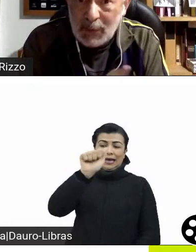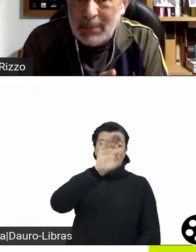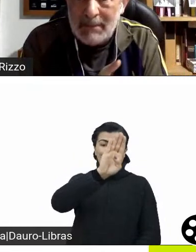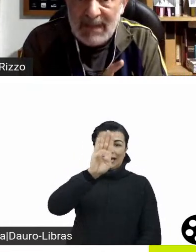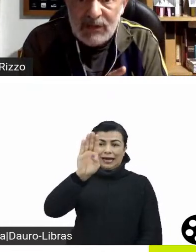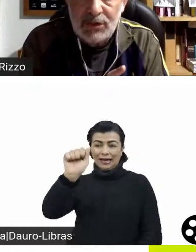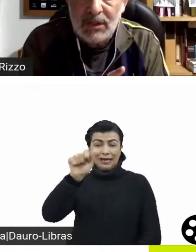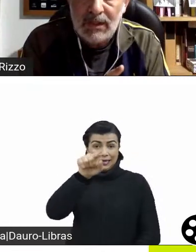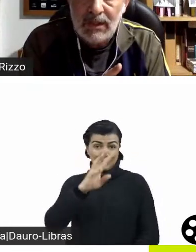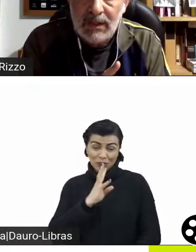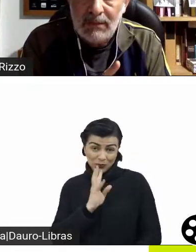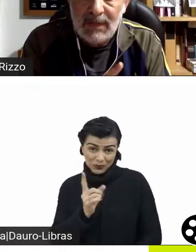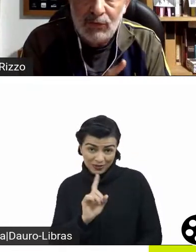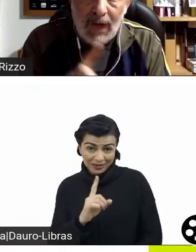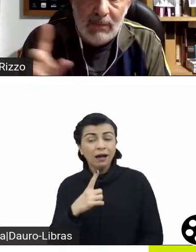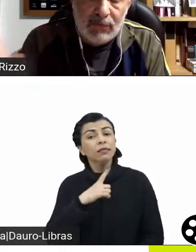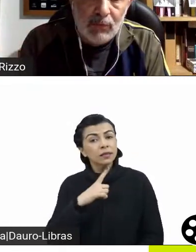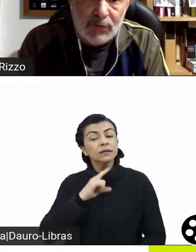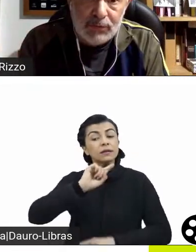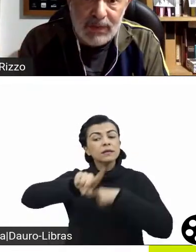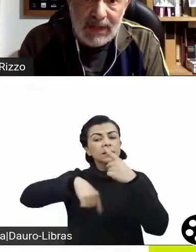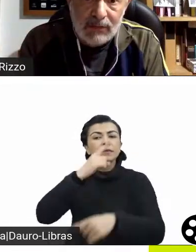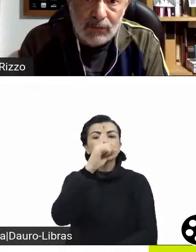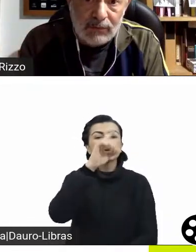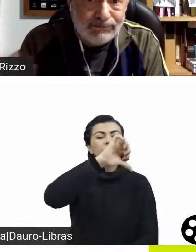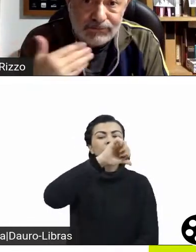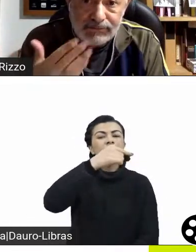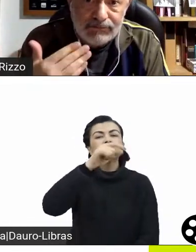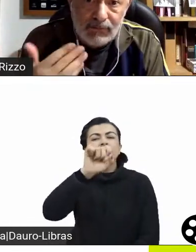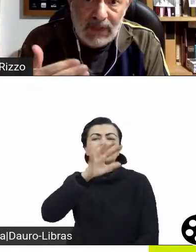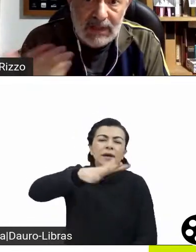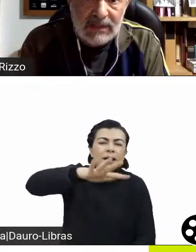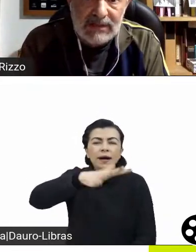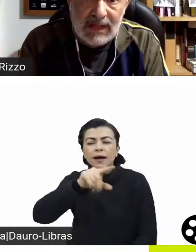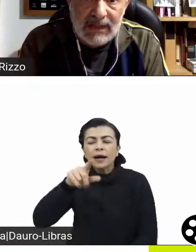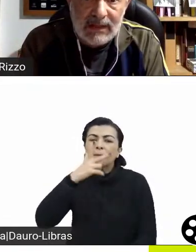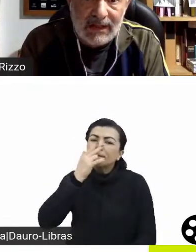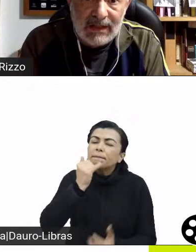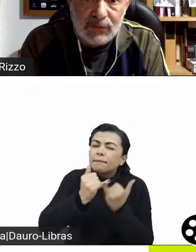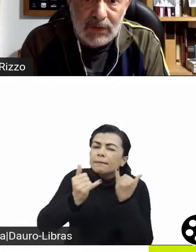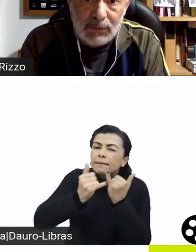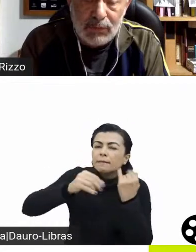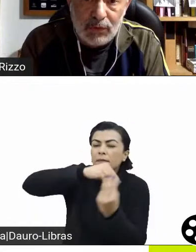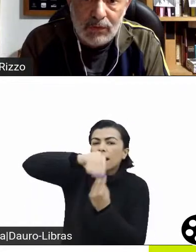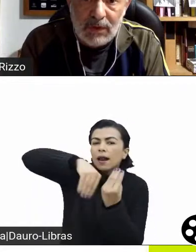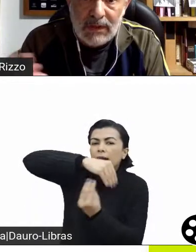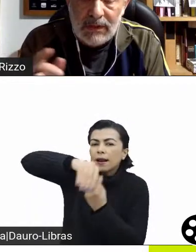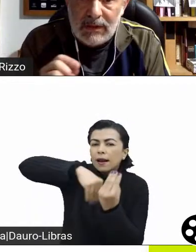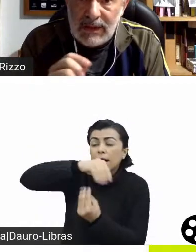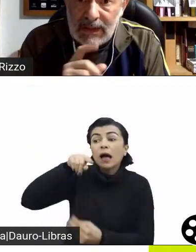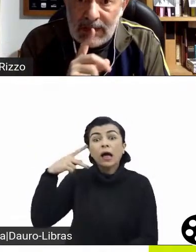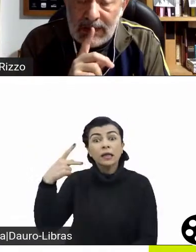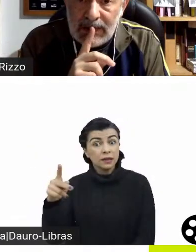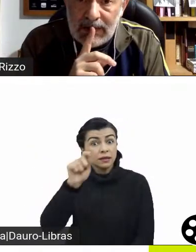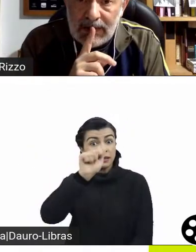music propriamente, mas o aba foi muito esperto em cantar em inglês o tempo todo,